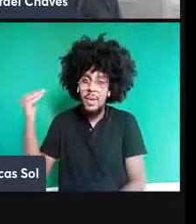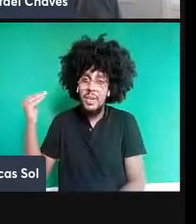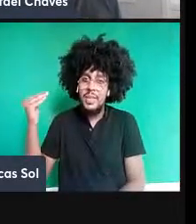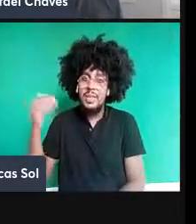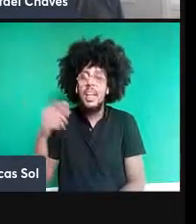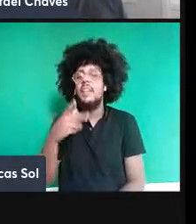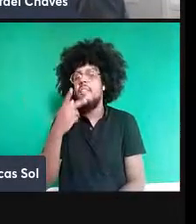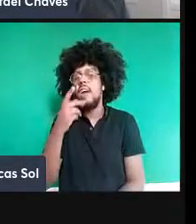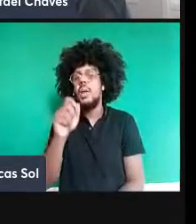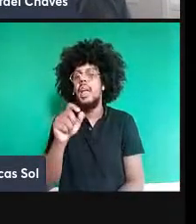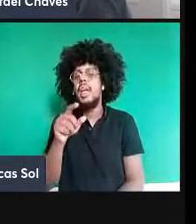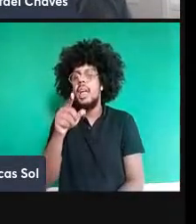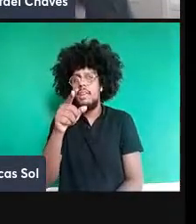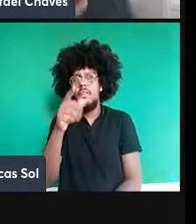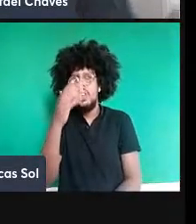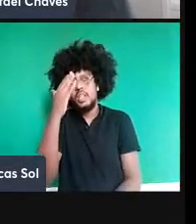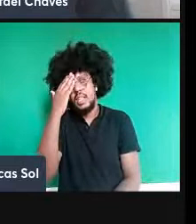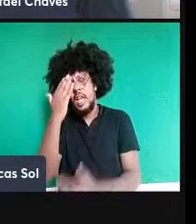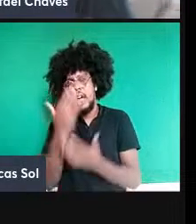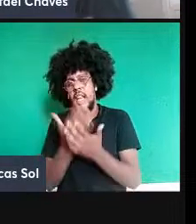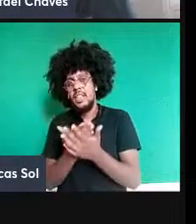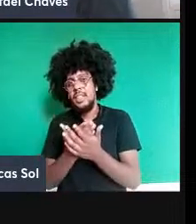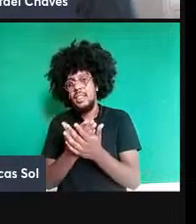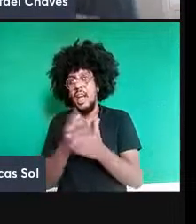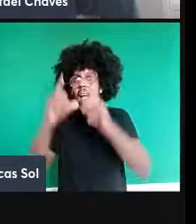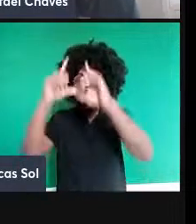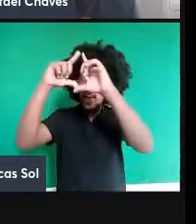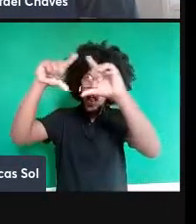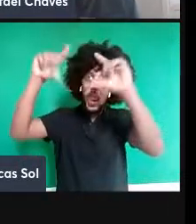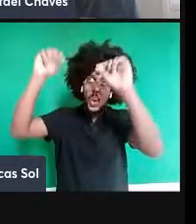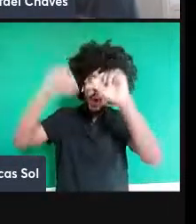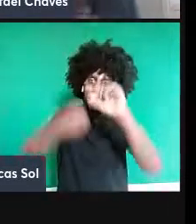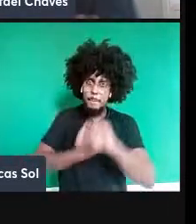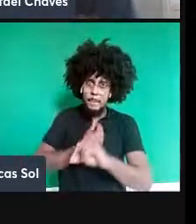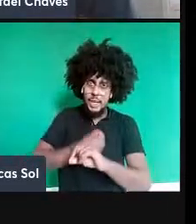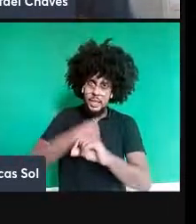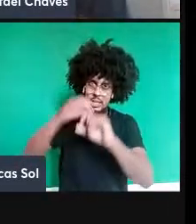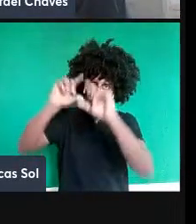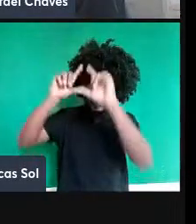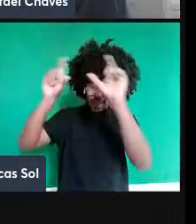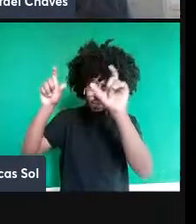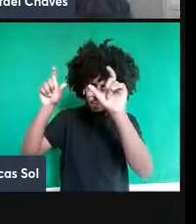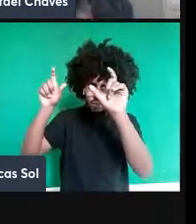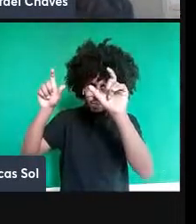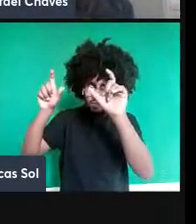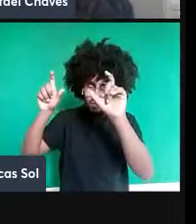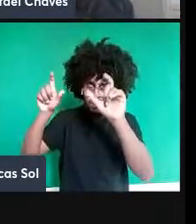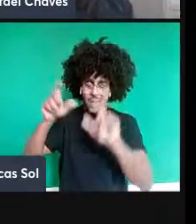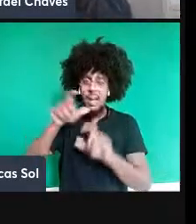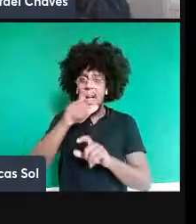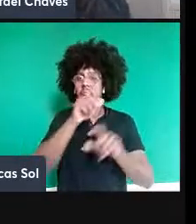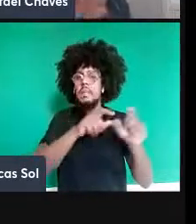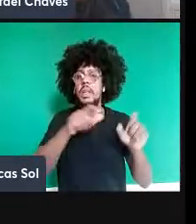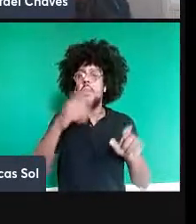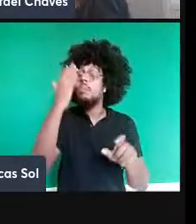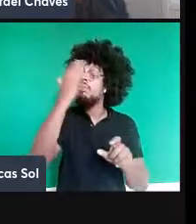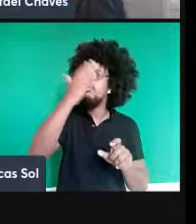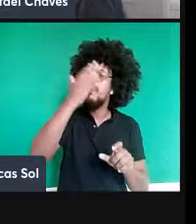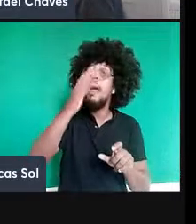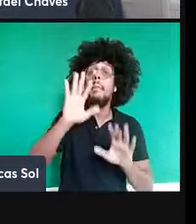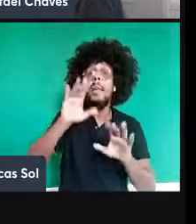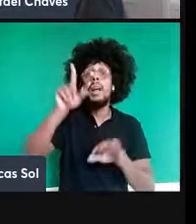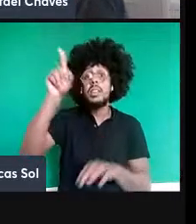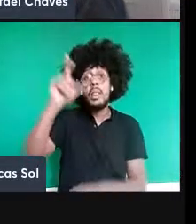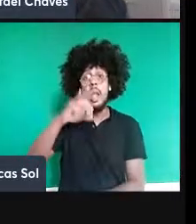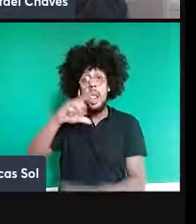está lá no céu quando ninguém está olhando. O que ele quer dizer com isso? Bom, é claro que a Lua está lá no céu, mesmo que ninguém esteja olhando. Então, essa é a primeira hipótese, né?